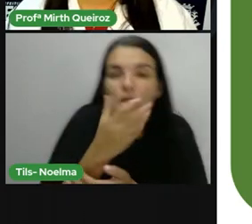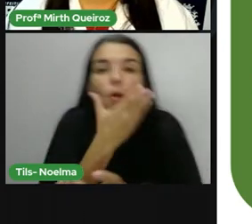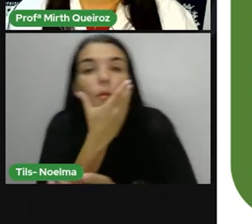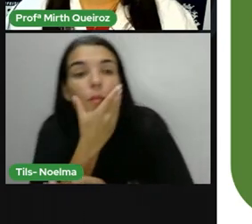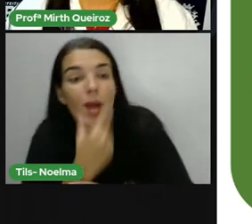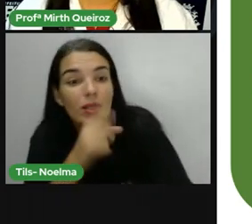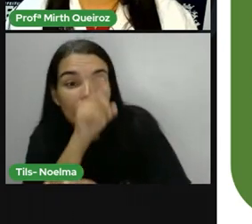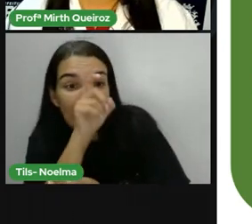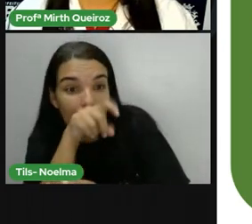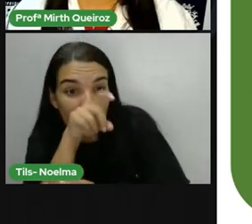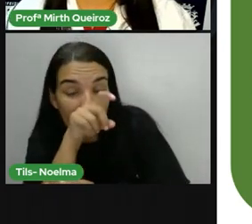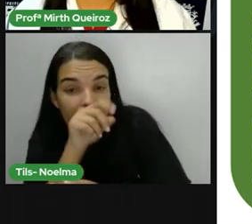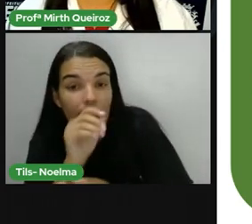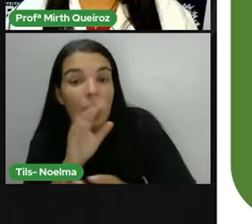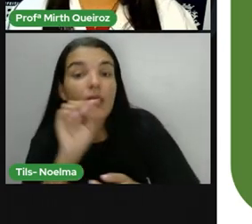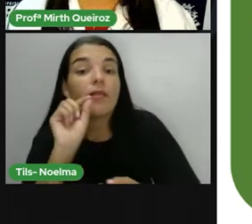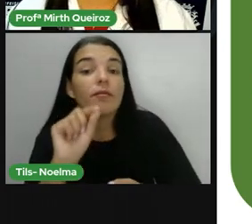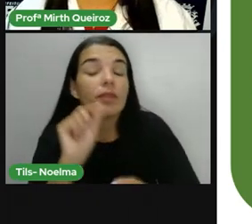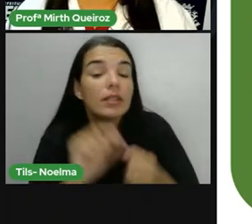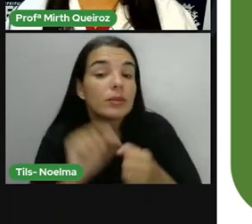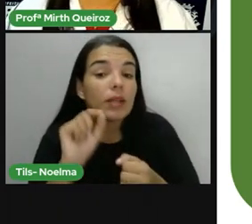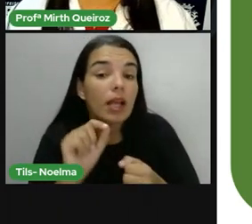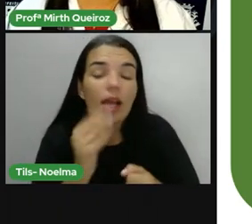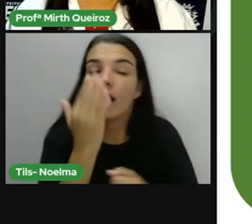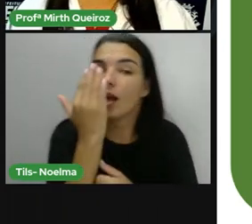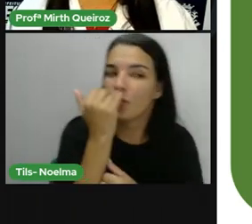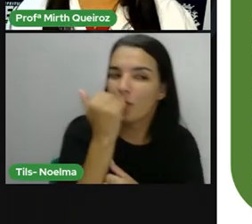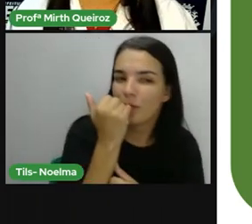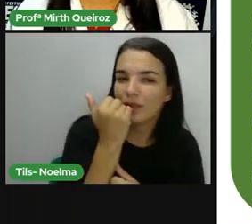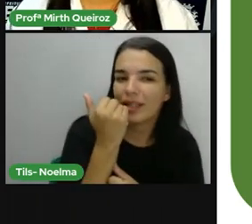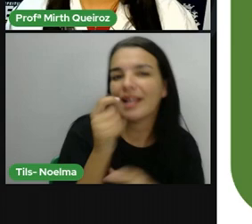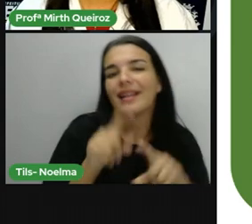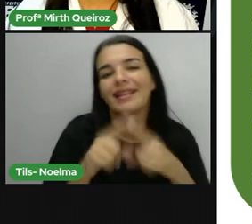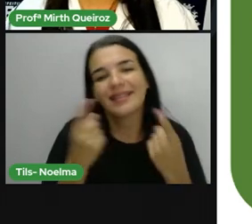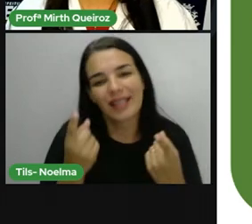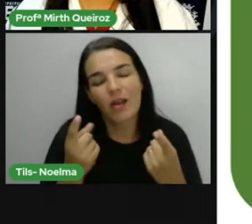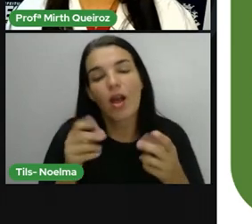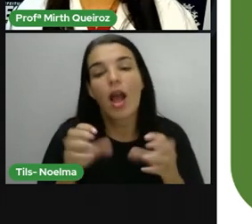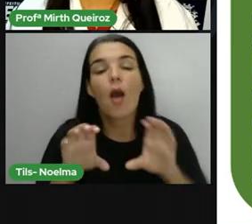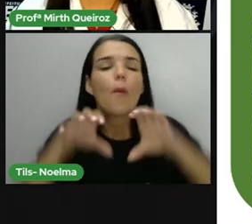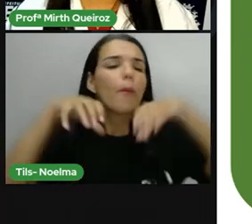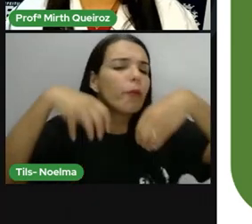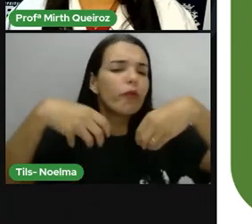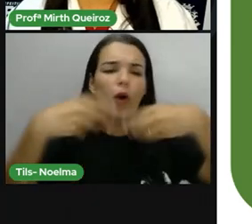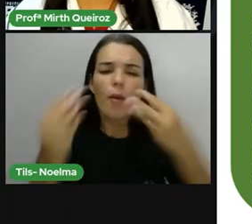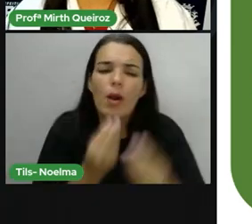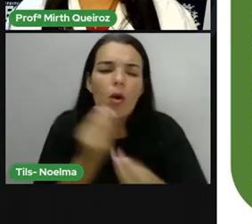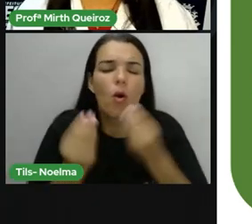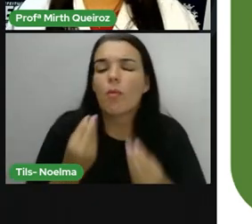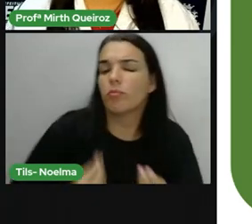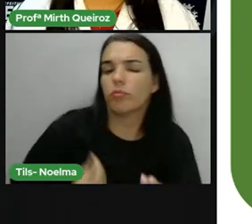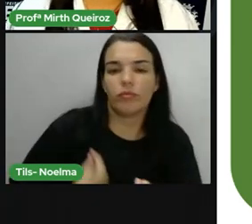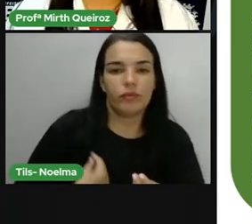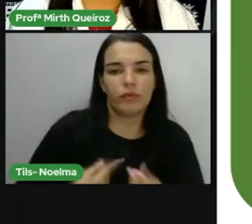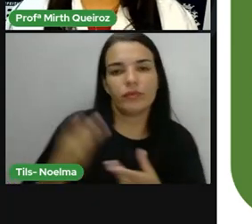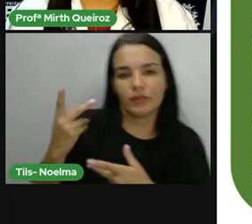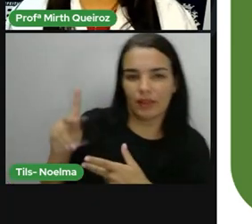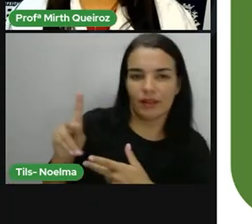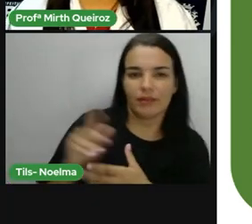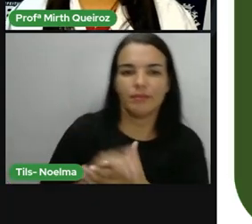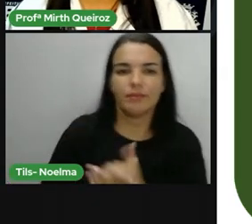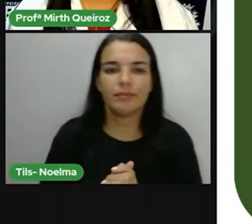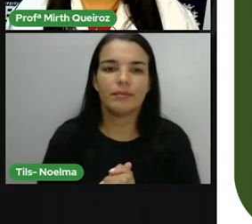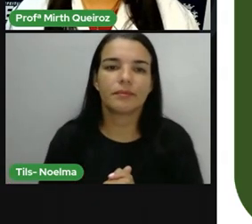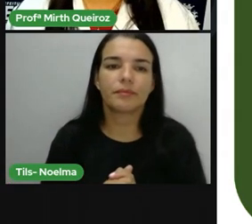disso aí, nós estamos falando do nicho ecológico. A gente está falando do modo de vida das araras, nesse caso, a arara vermelha.